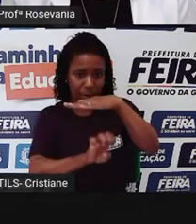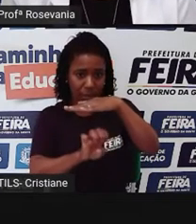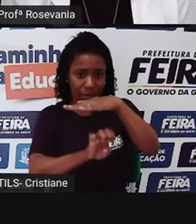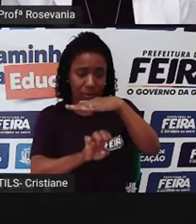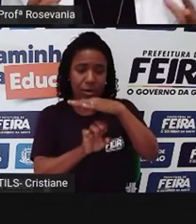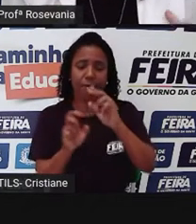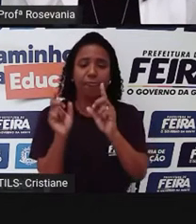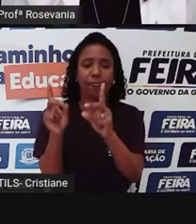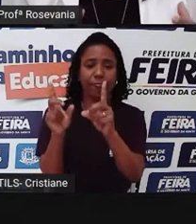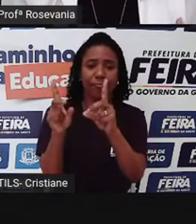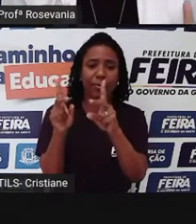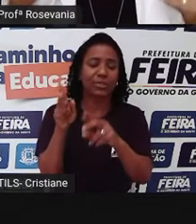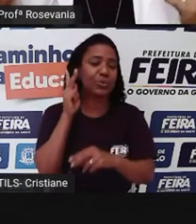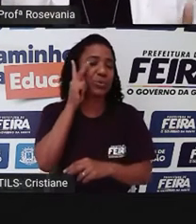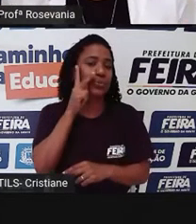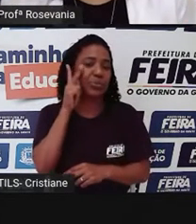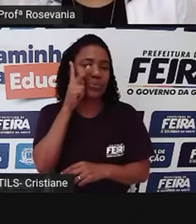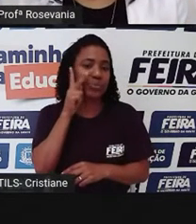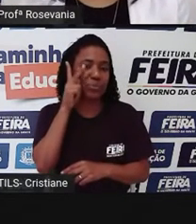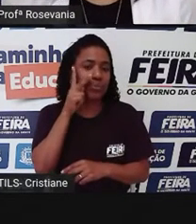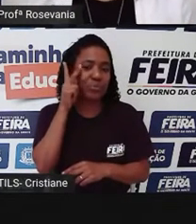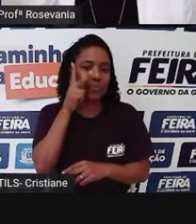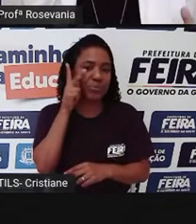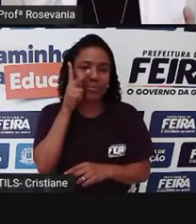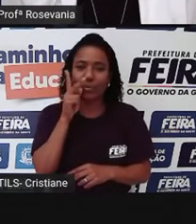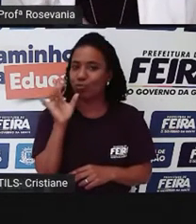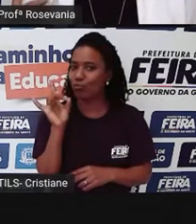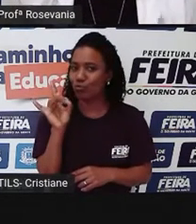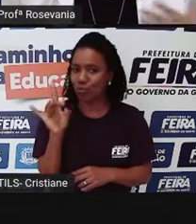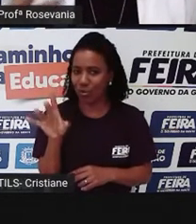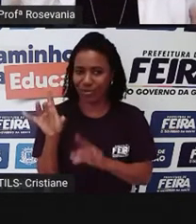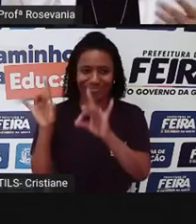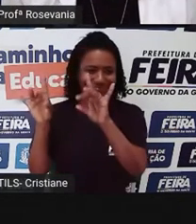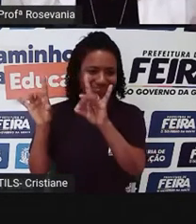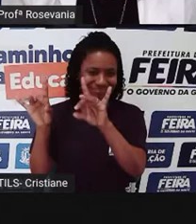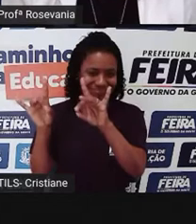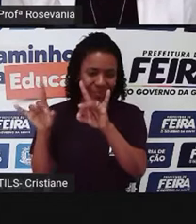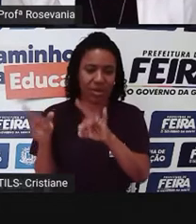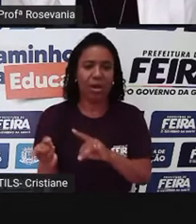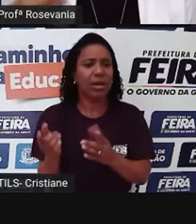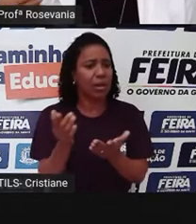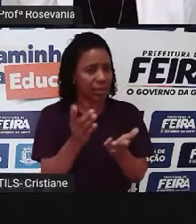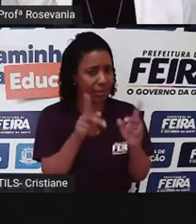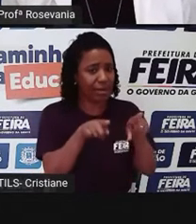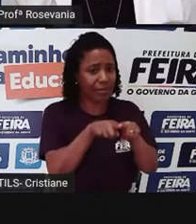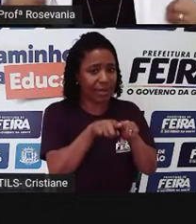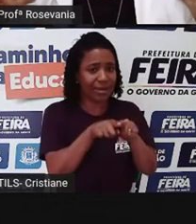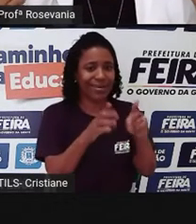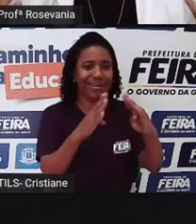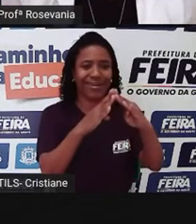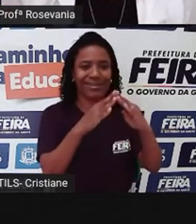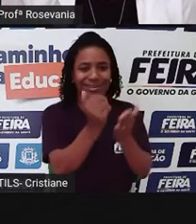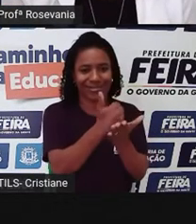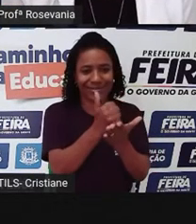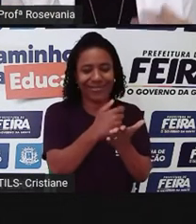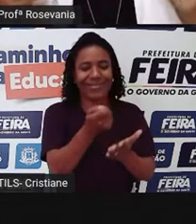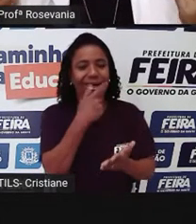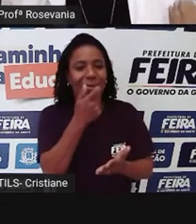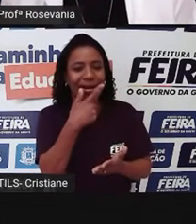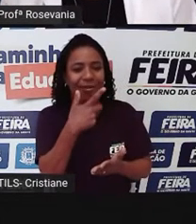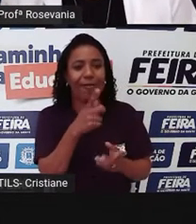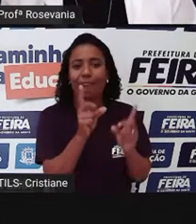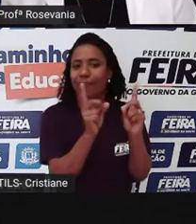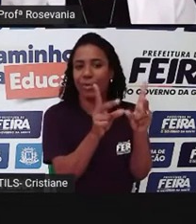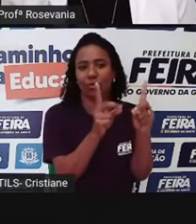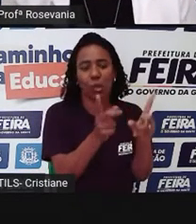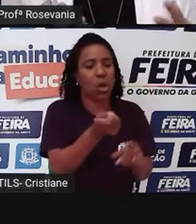farmácias que só vendem remédios, né, não vendem outros tipos de produtos. Assim também como tem sapatarias que só